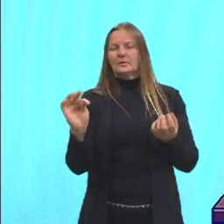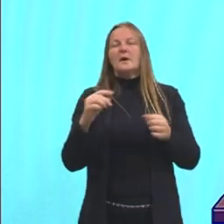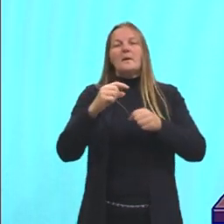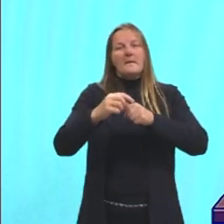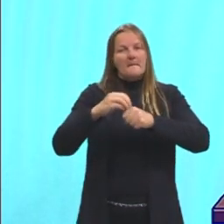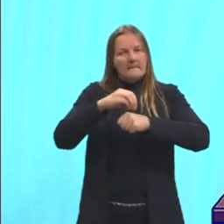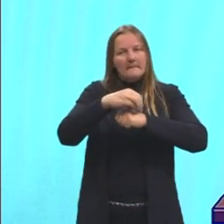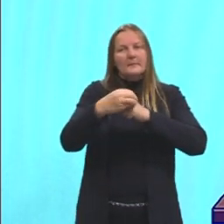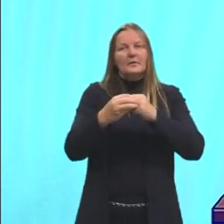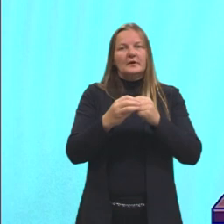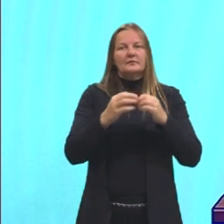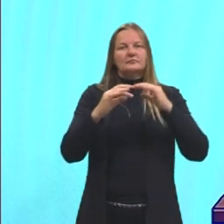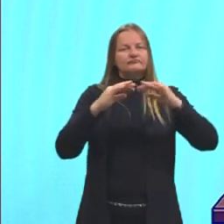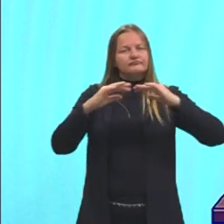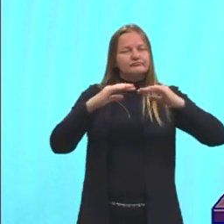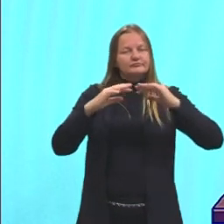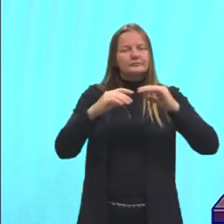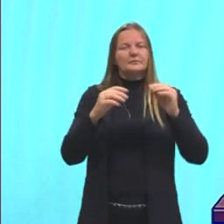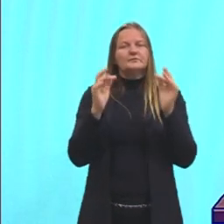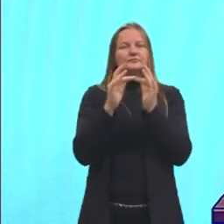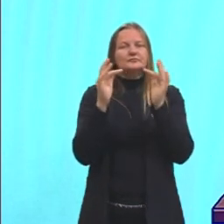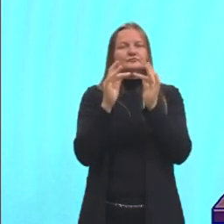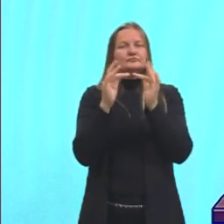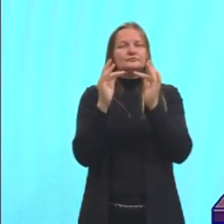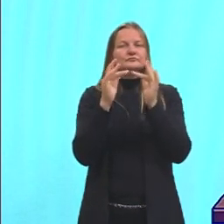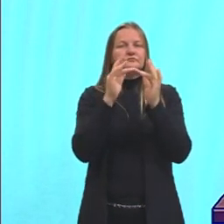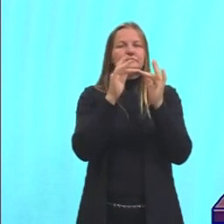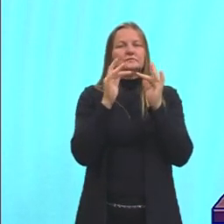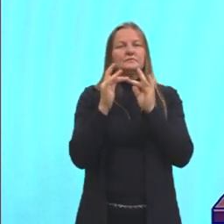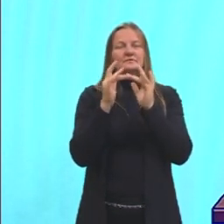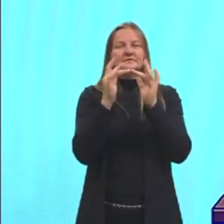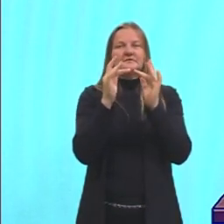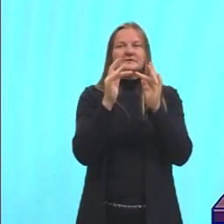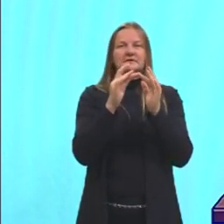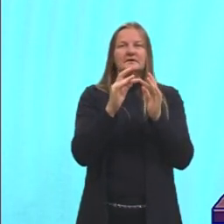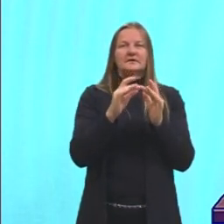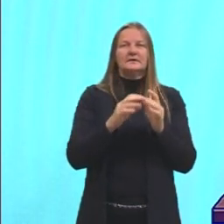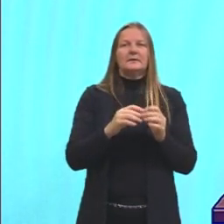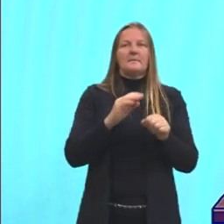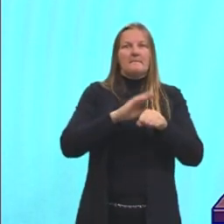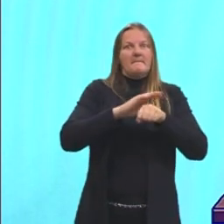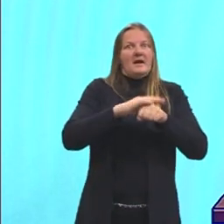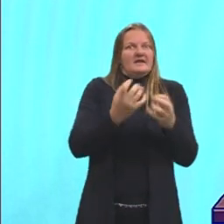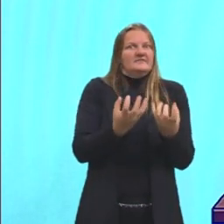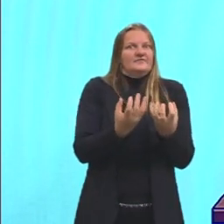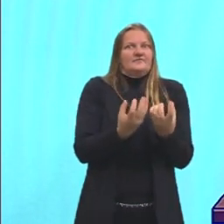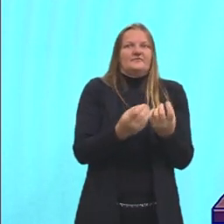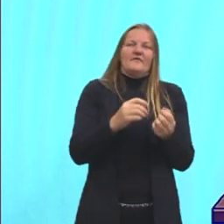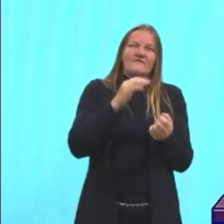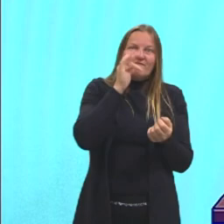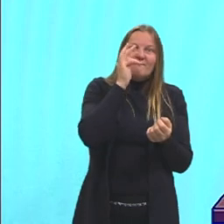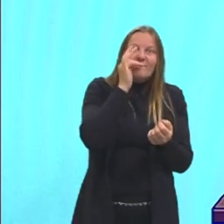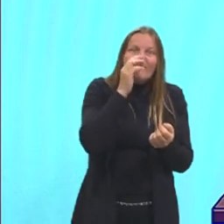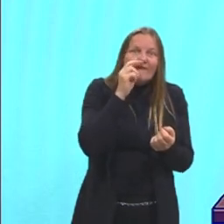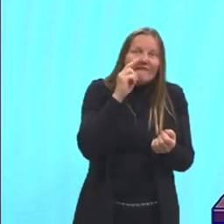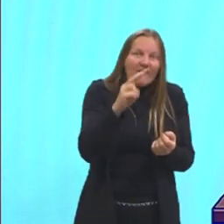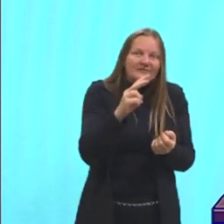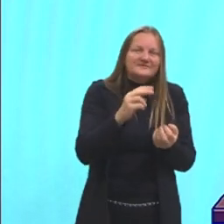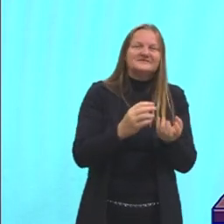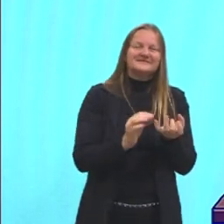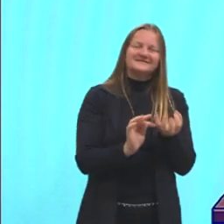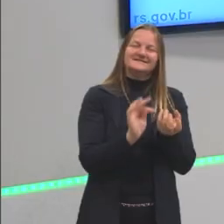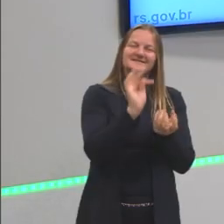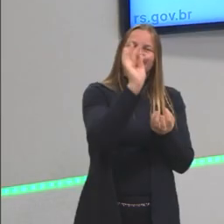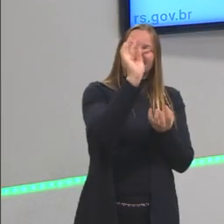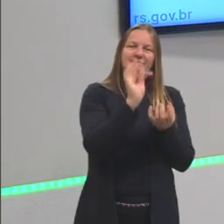se colidindo uma com a outra. Só que, claro, que aqui onde a gente tem a chama, elas se colidem mais. E, como a gente já